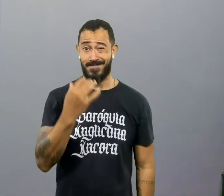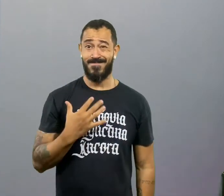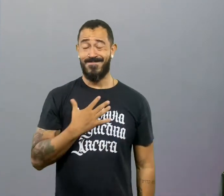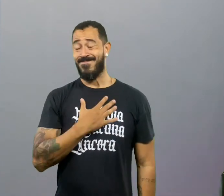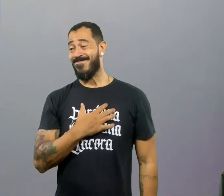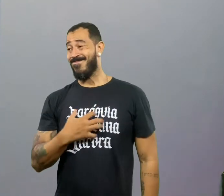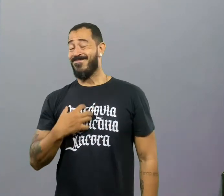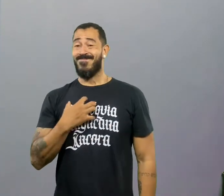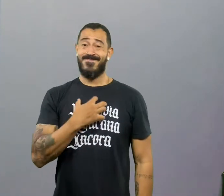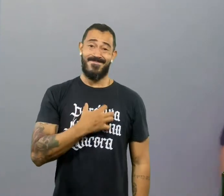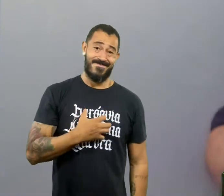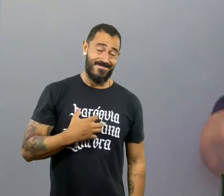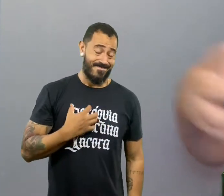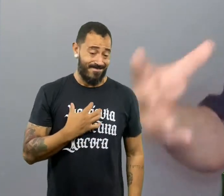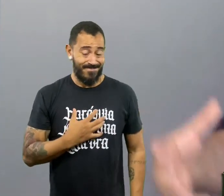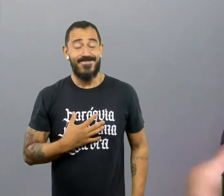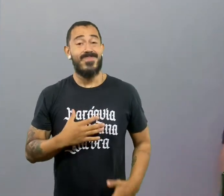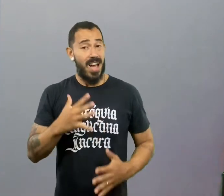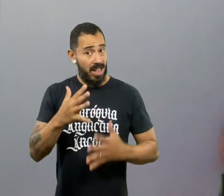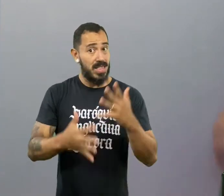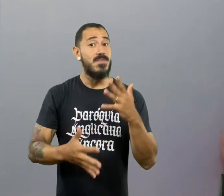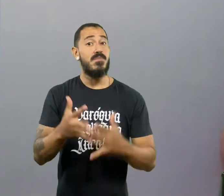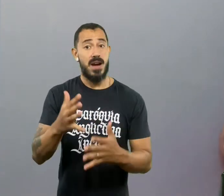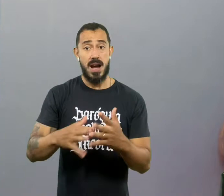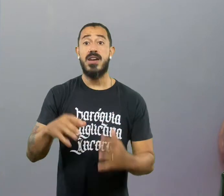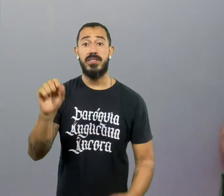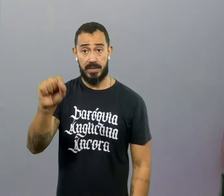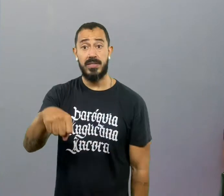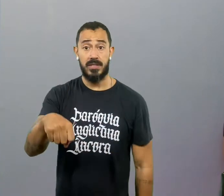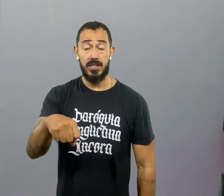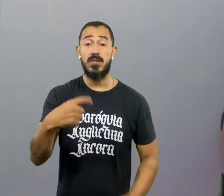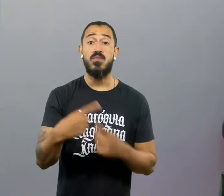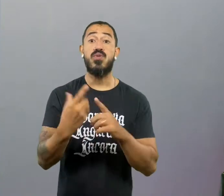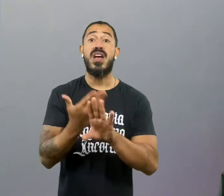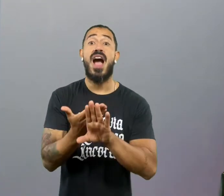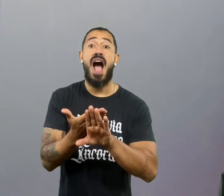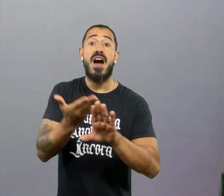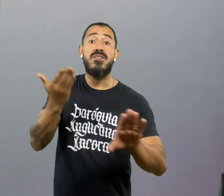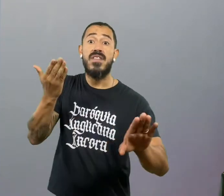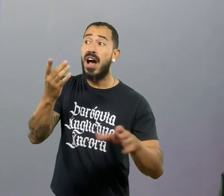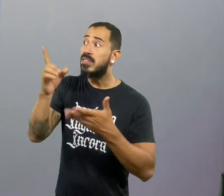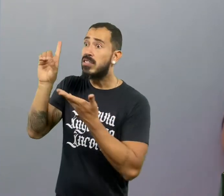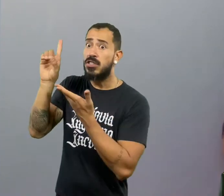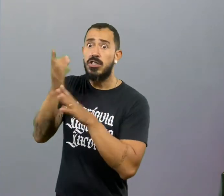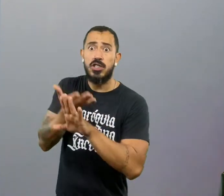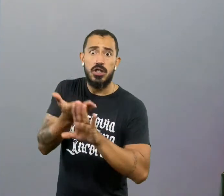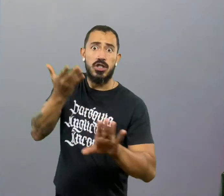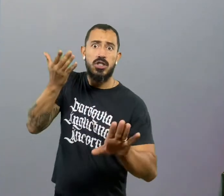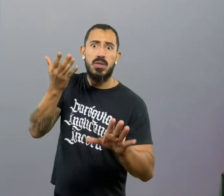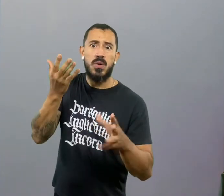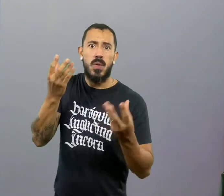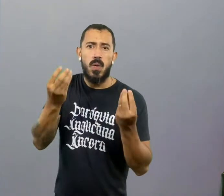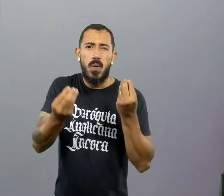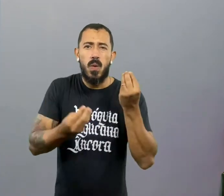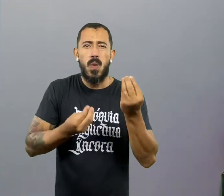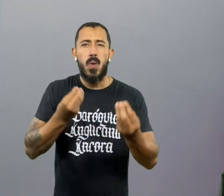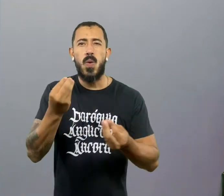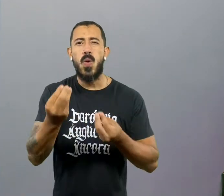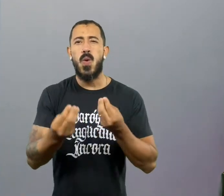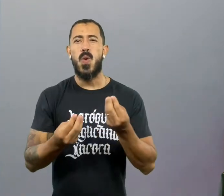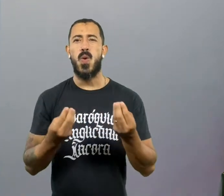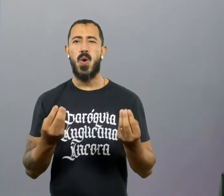caminhar. Há certos tipos de circos, de pessoas que não te aproximam de Deus, te afastam. Aí você